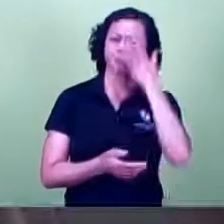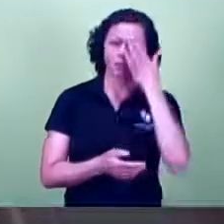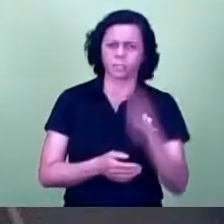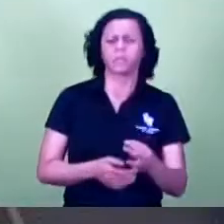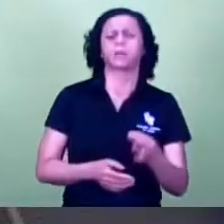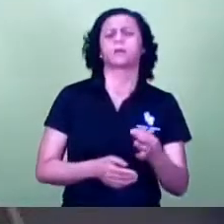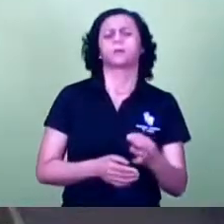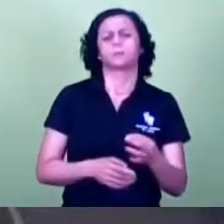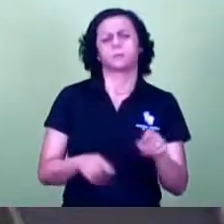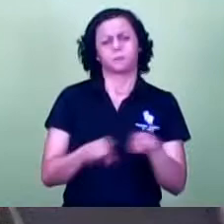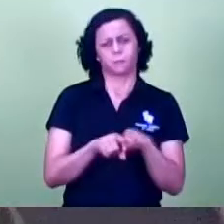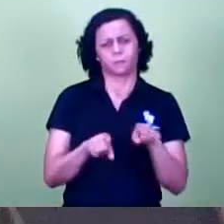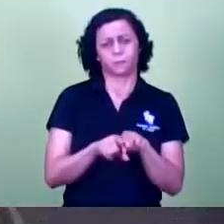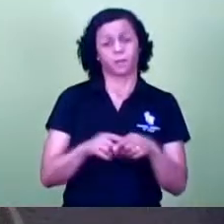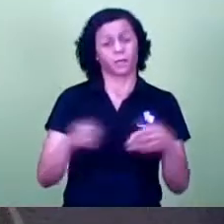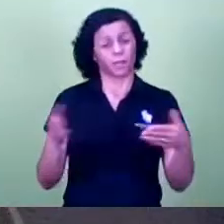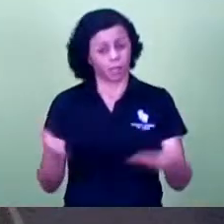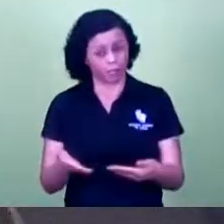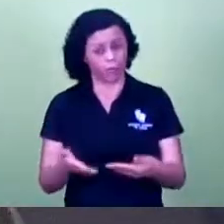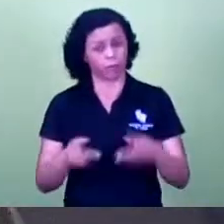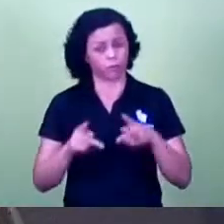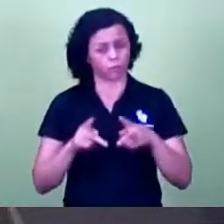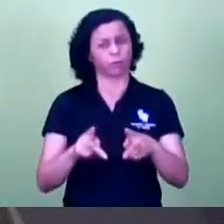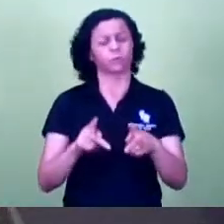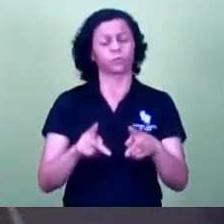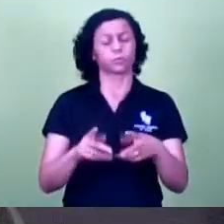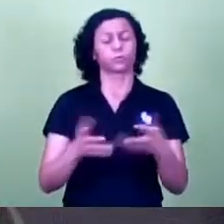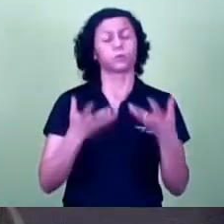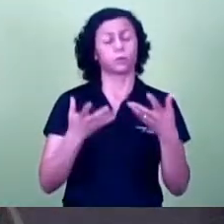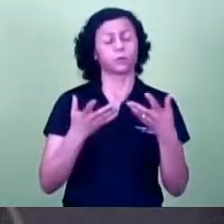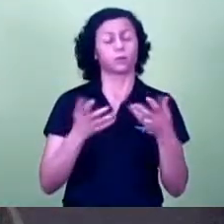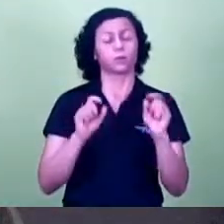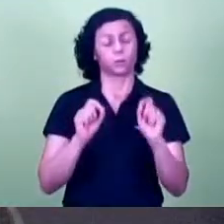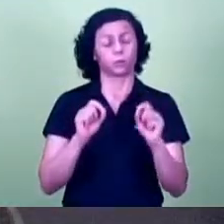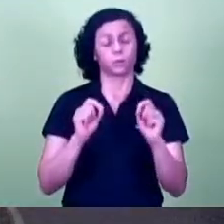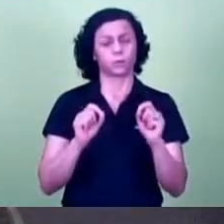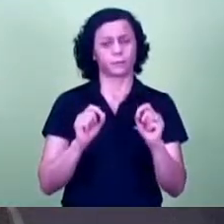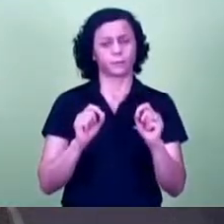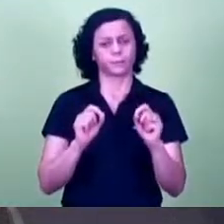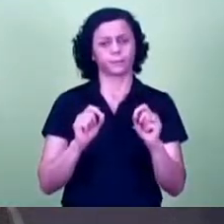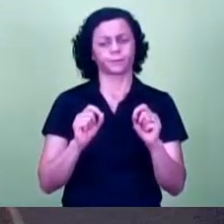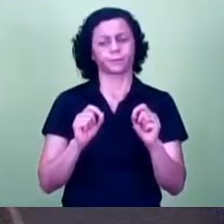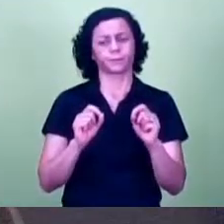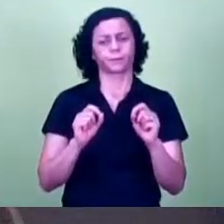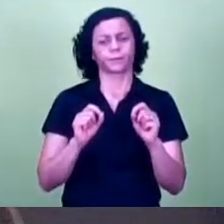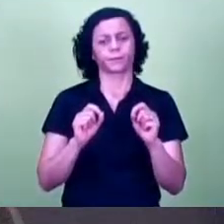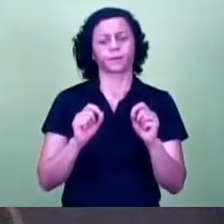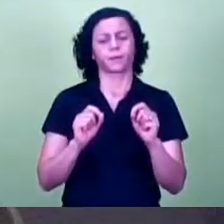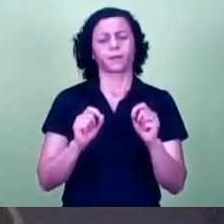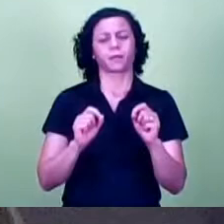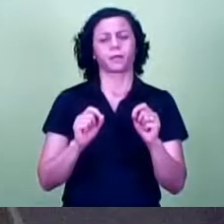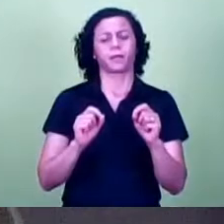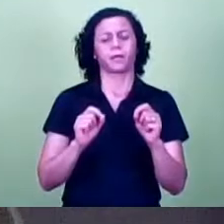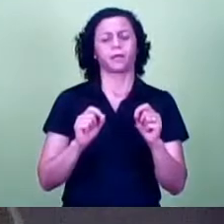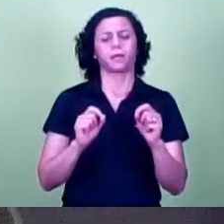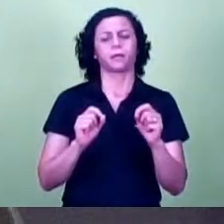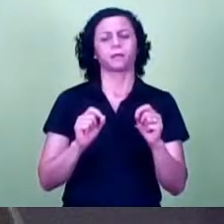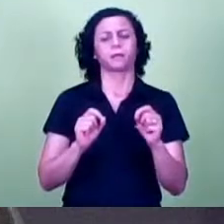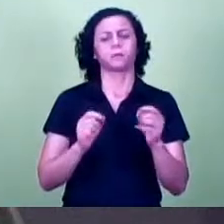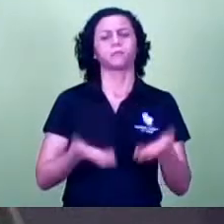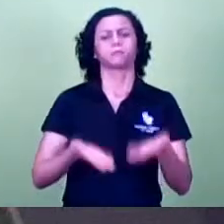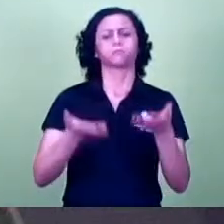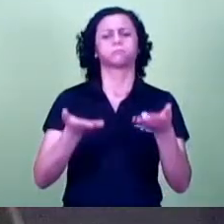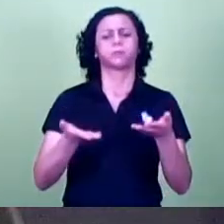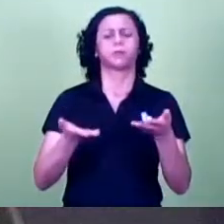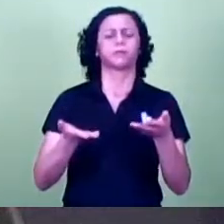que agora continua senhor presidente eu gostaria de levar aqui em debate para a comissão de